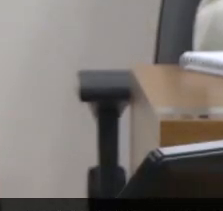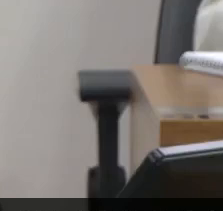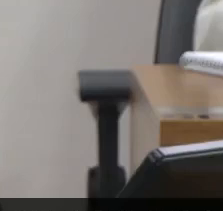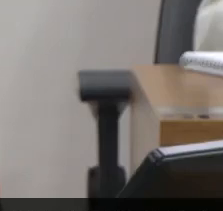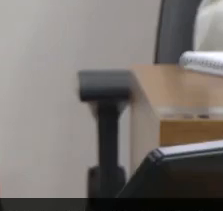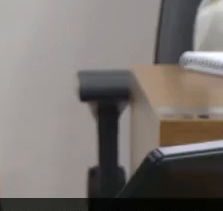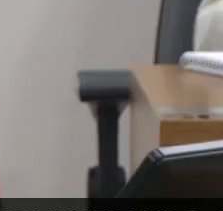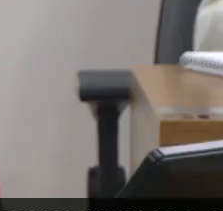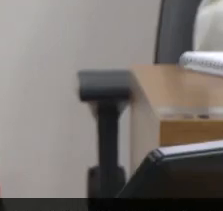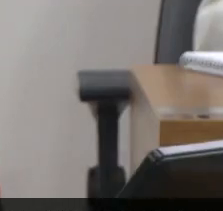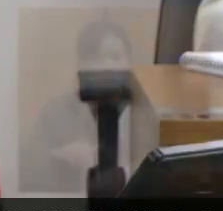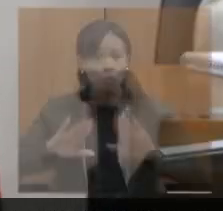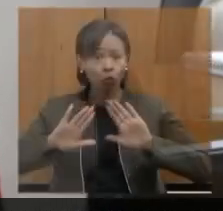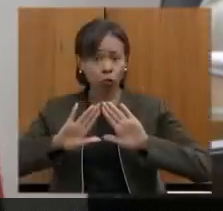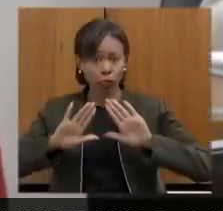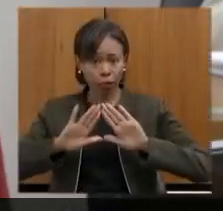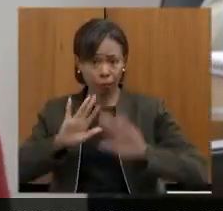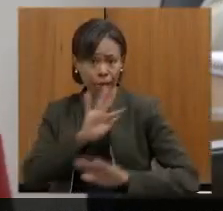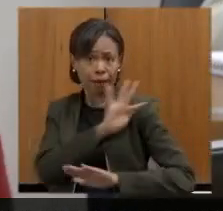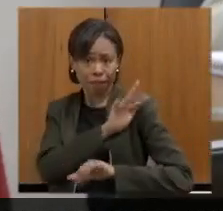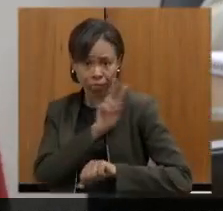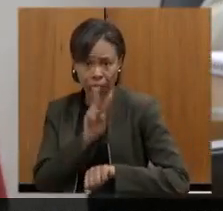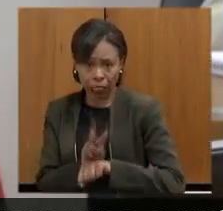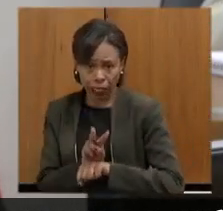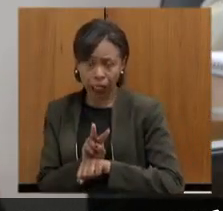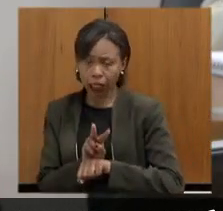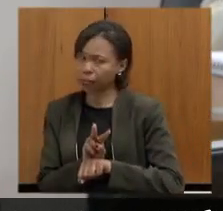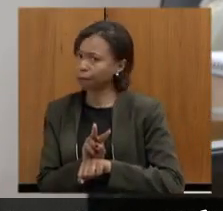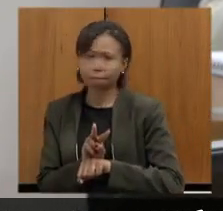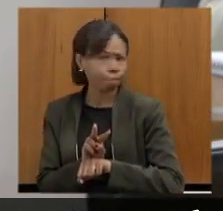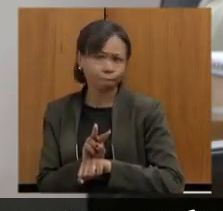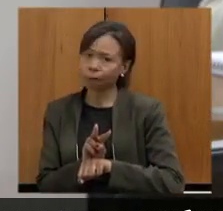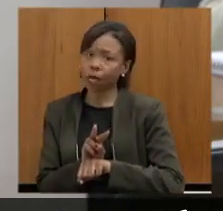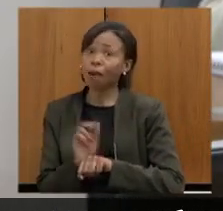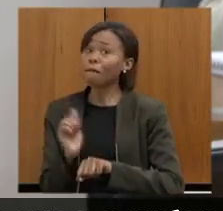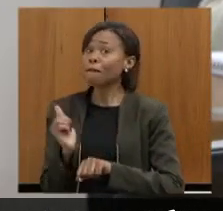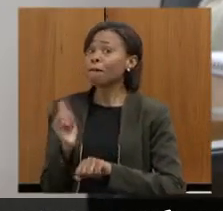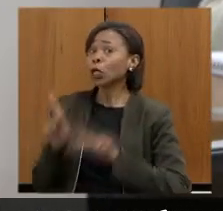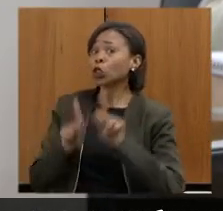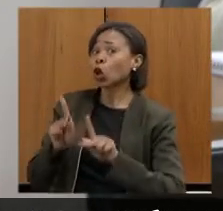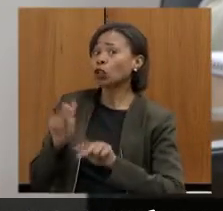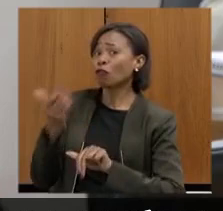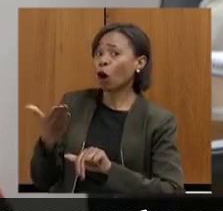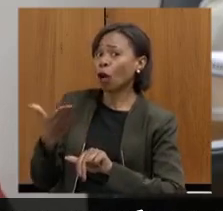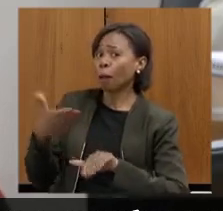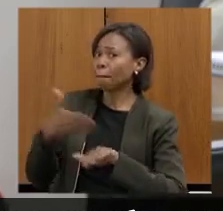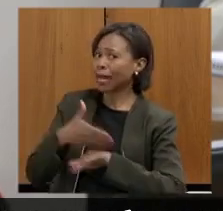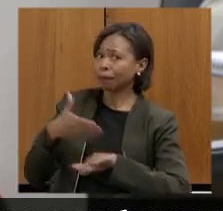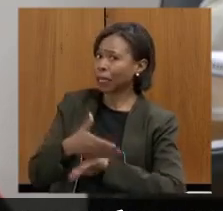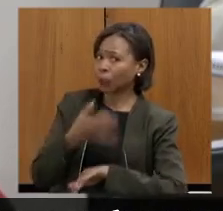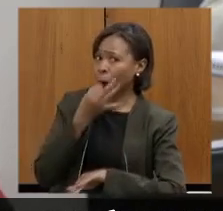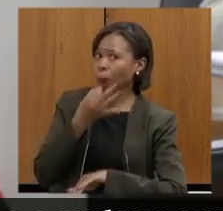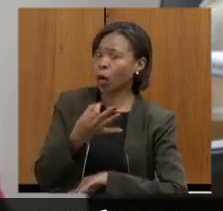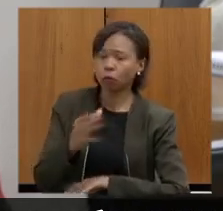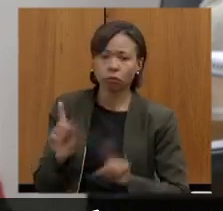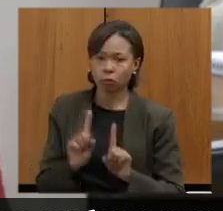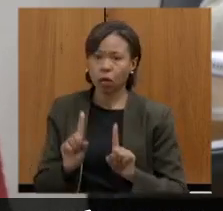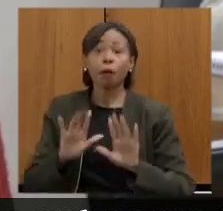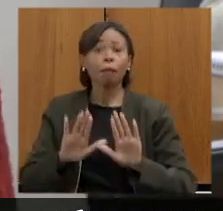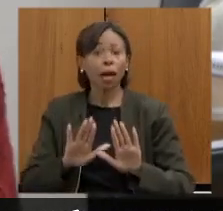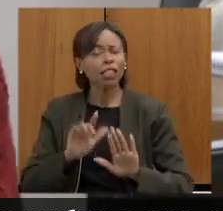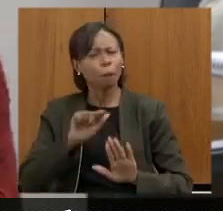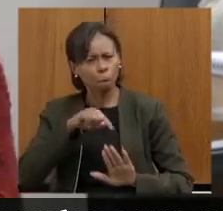Assembleia Fiscaliza, no Assembleia Fiscaliza não tem participação externa. Então, nós teremos oportunidade em